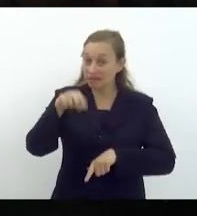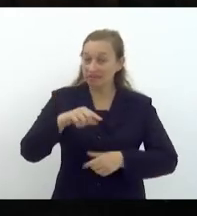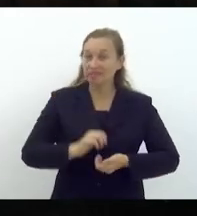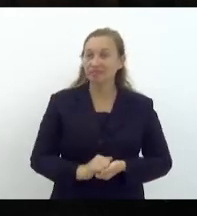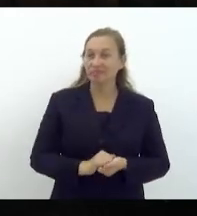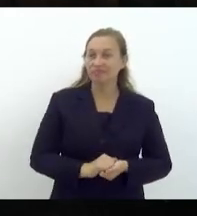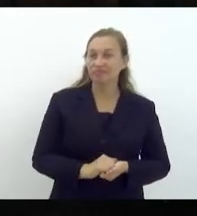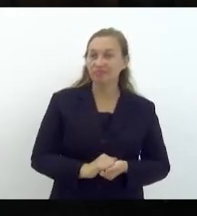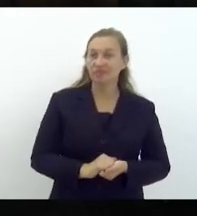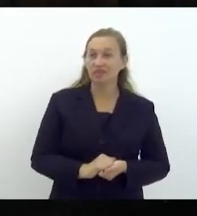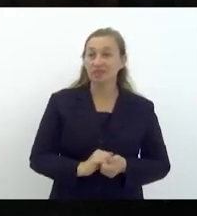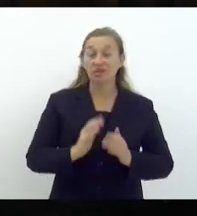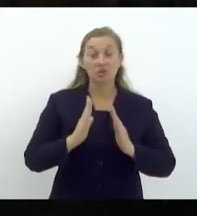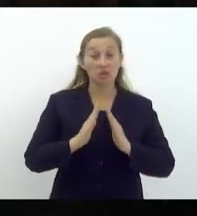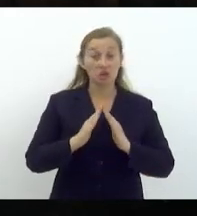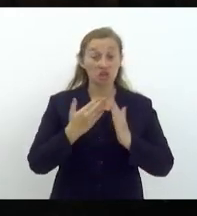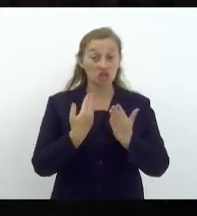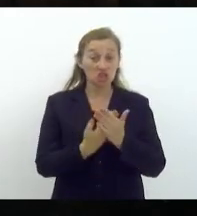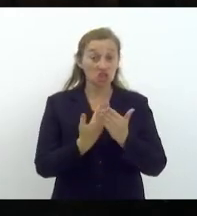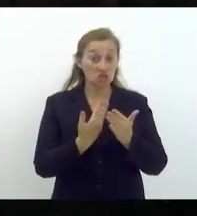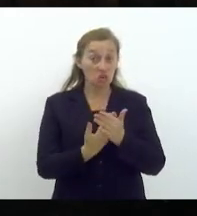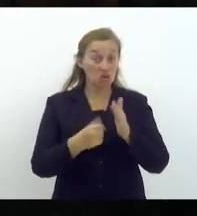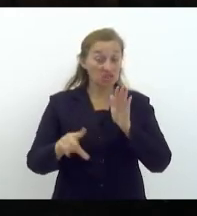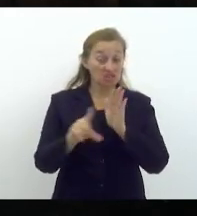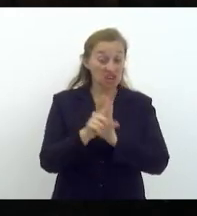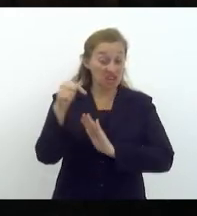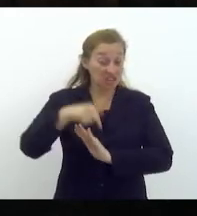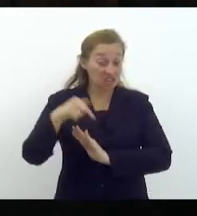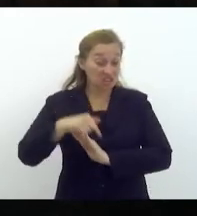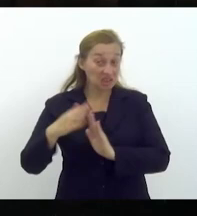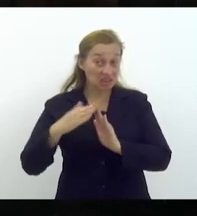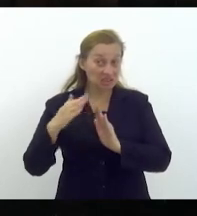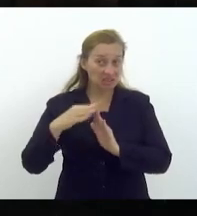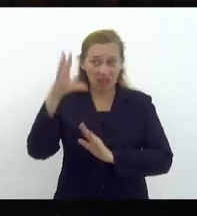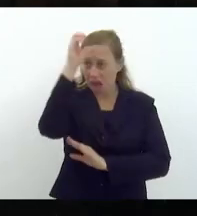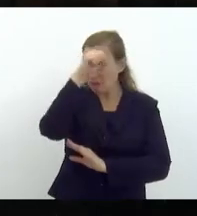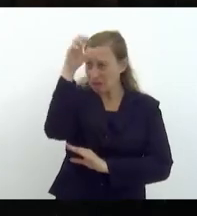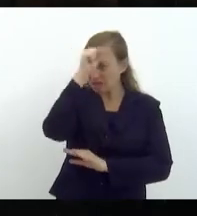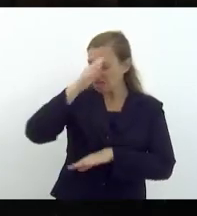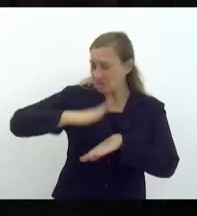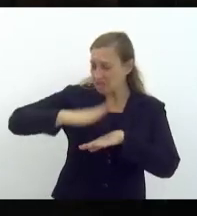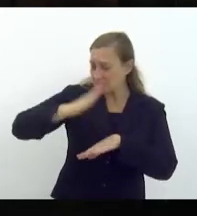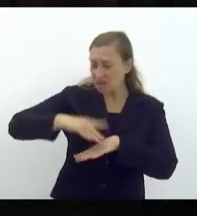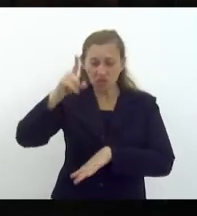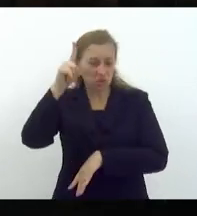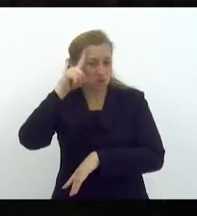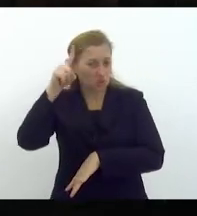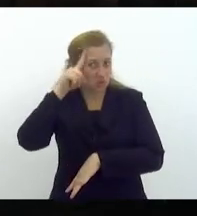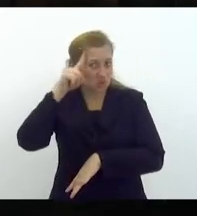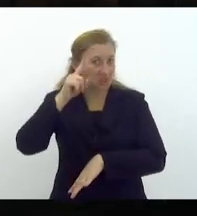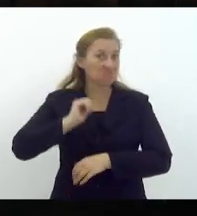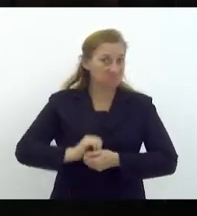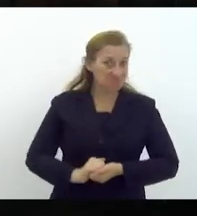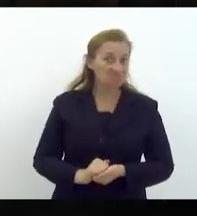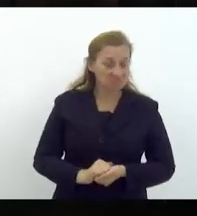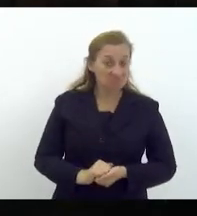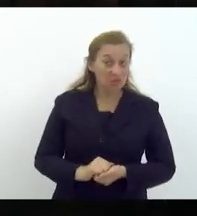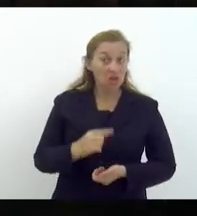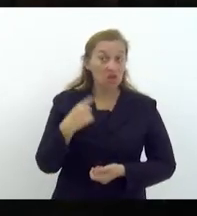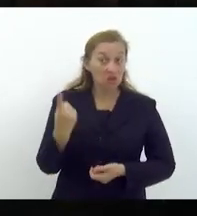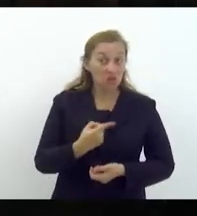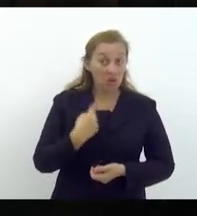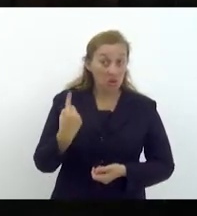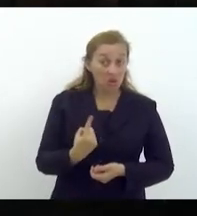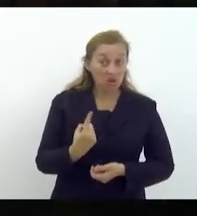uma escola, essa escola legislativa, que é essa casa aqui, cada dia a gente aprendendo um pouco mais. E a gente vem,